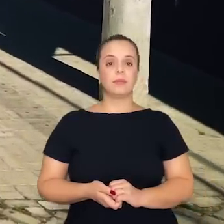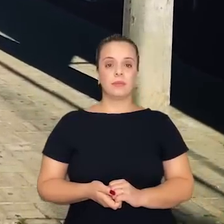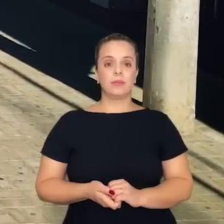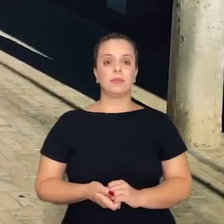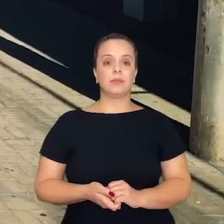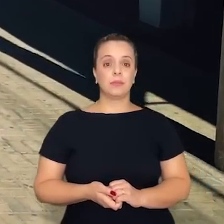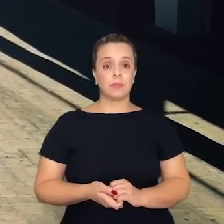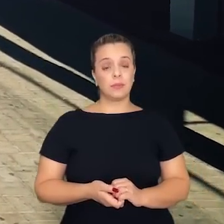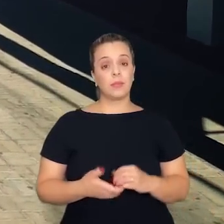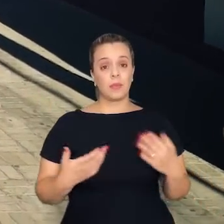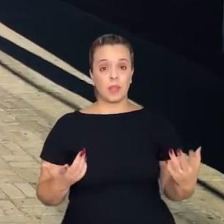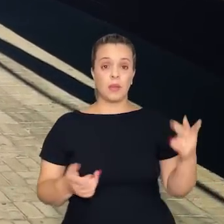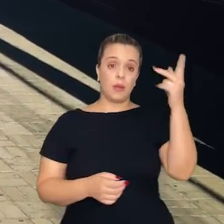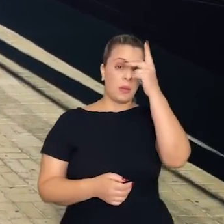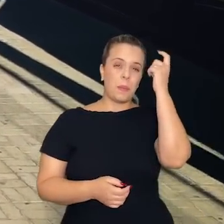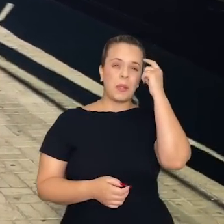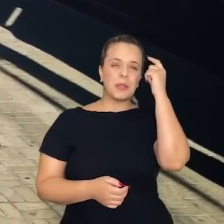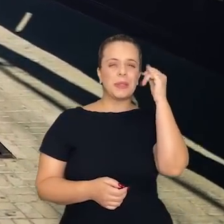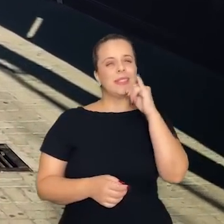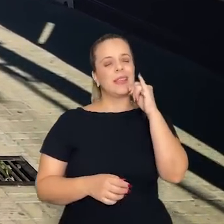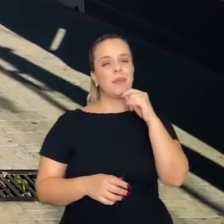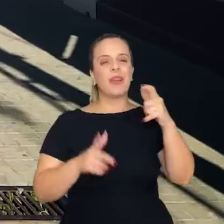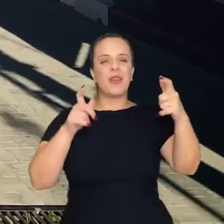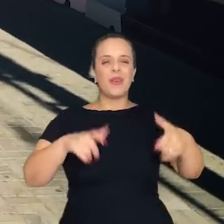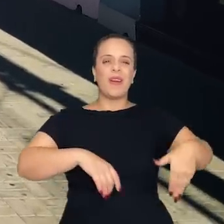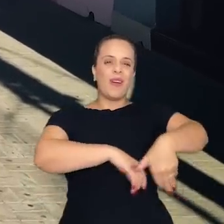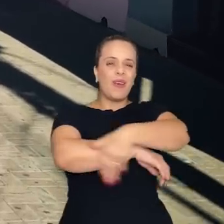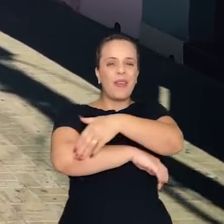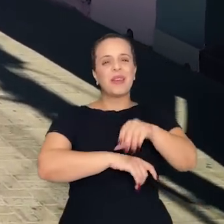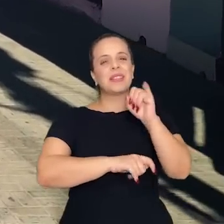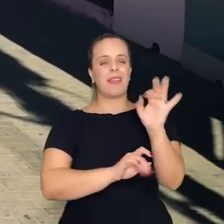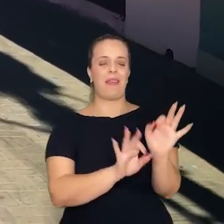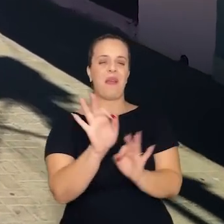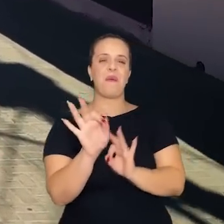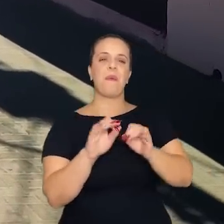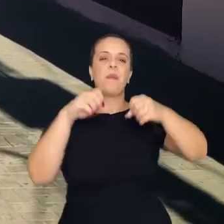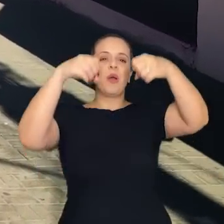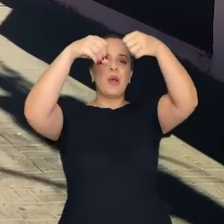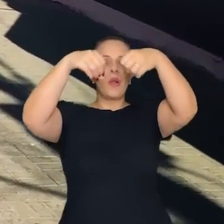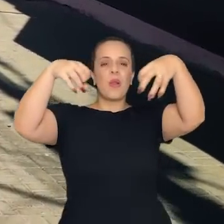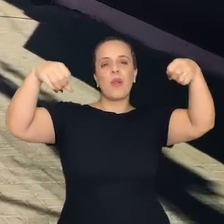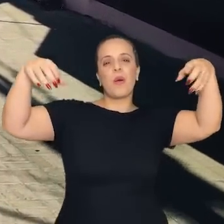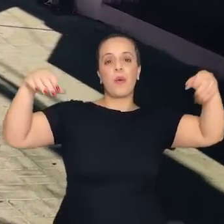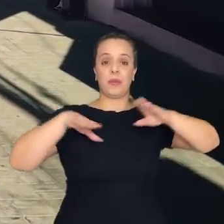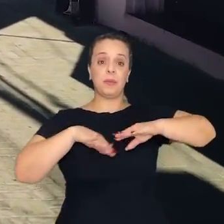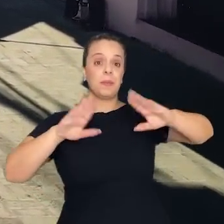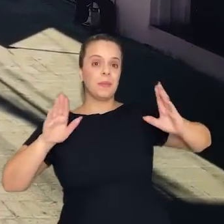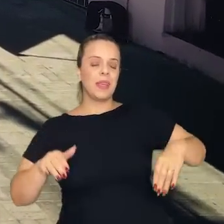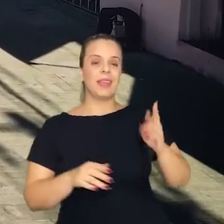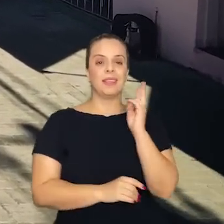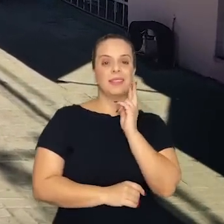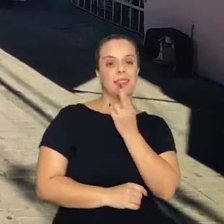Já pensou aquele calçadão todo cheio de luzinhas e com mesas, restaurantes?